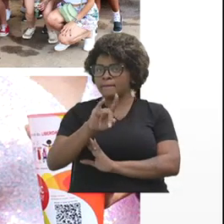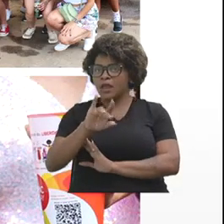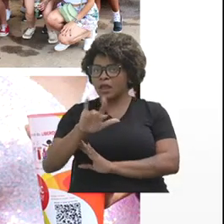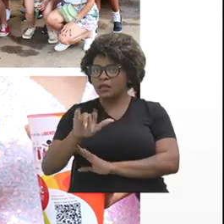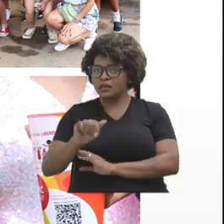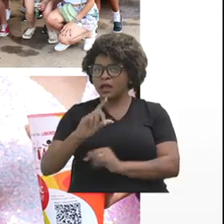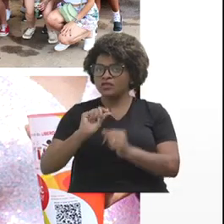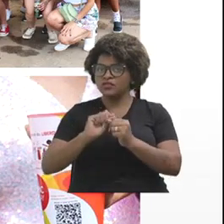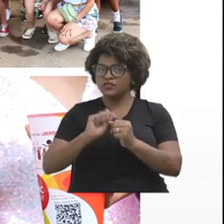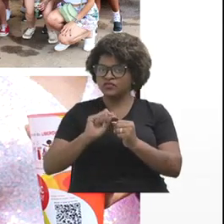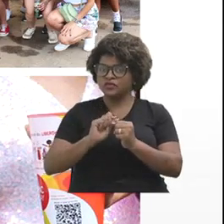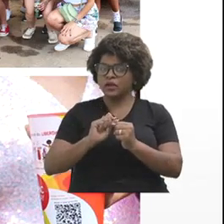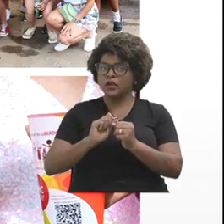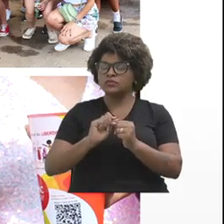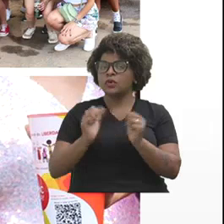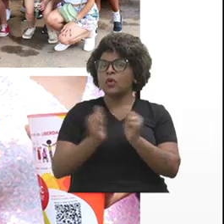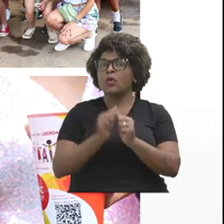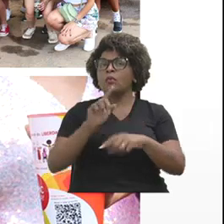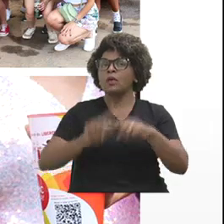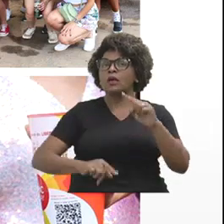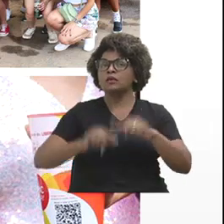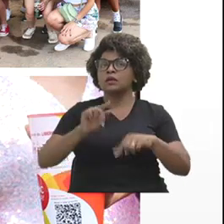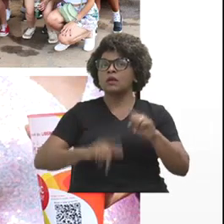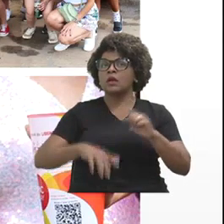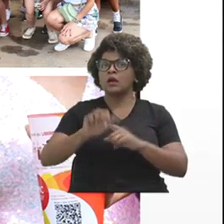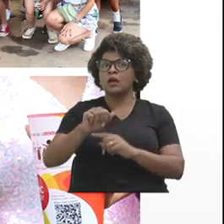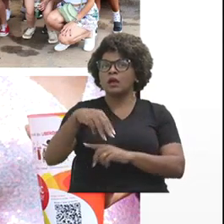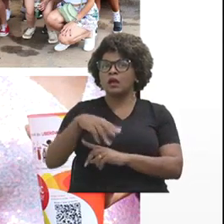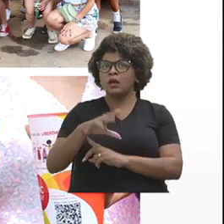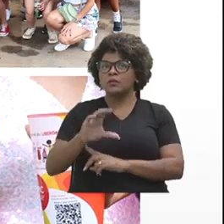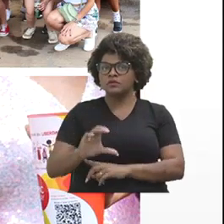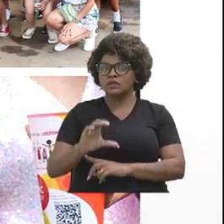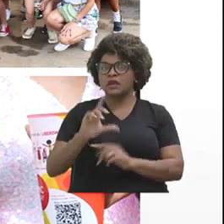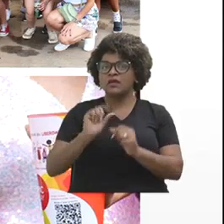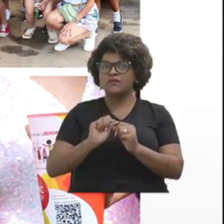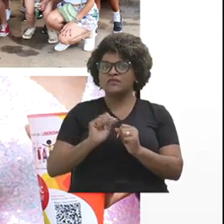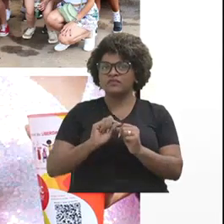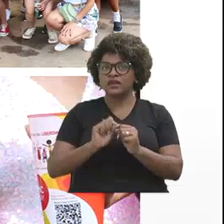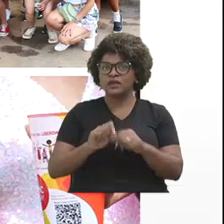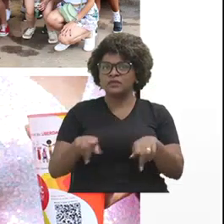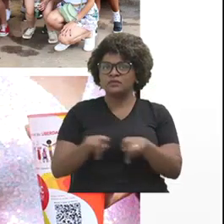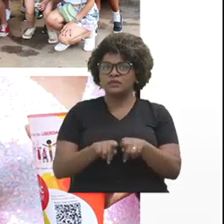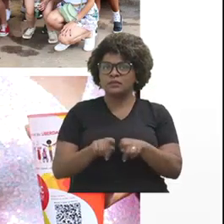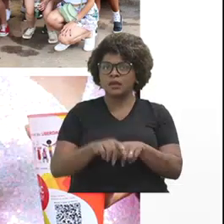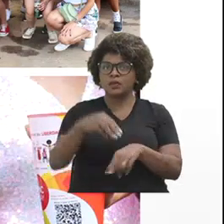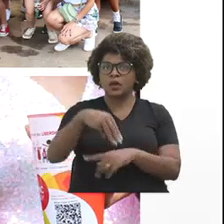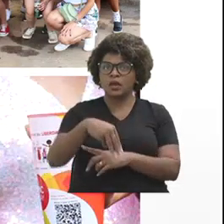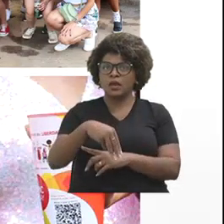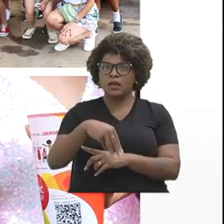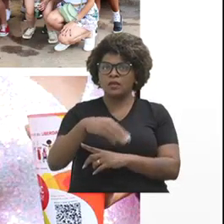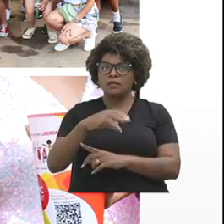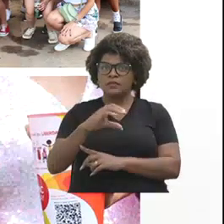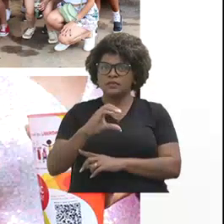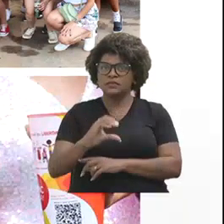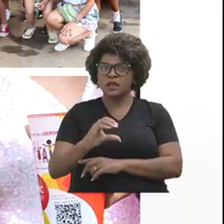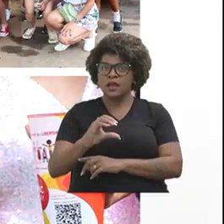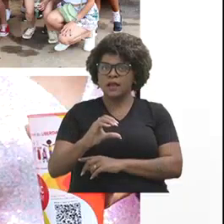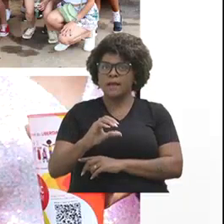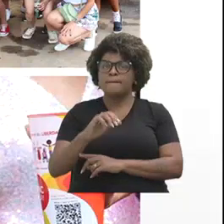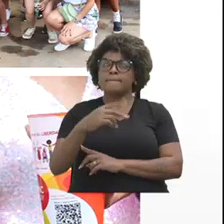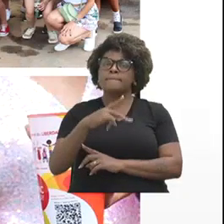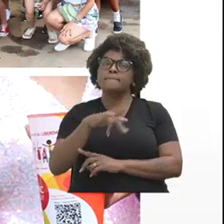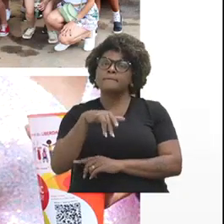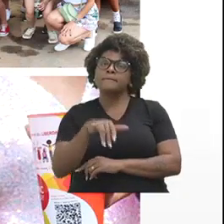um material da EMC. Inclusive, nesse caso aí, gente fez um cross-media com a EMC Play, e a pessoa ganhava o